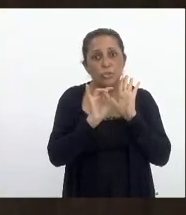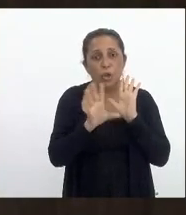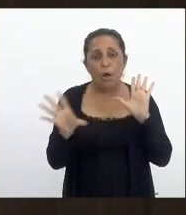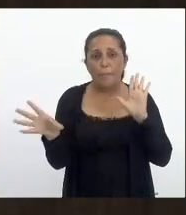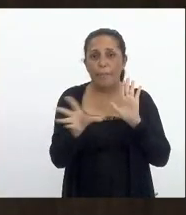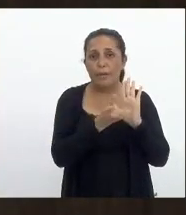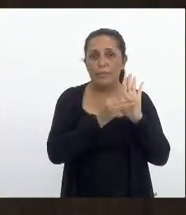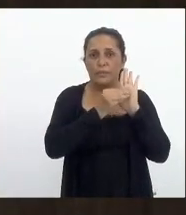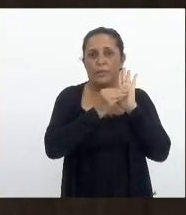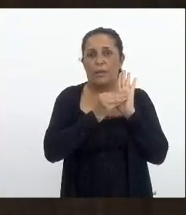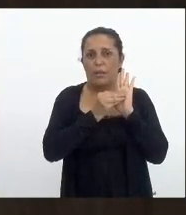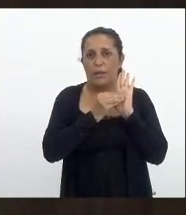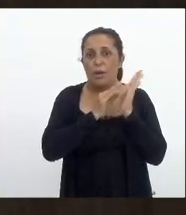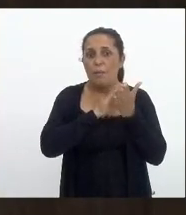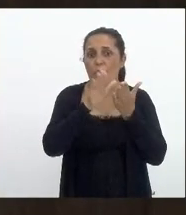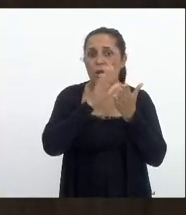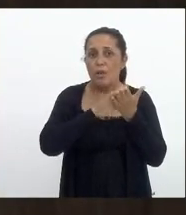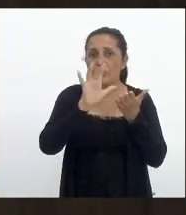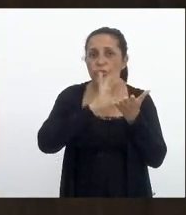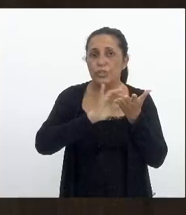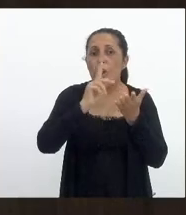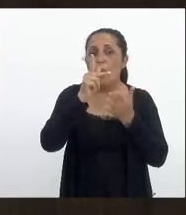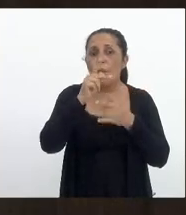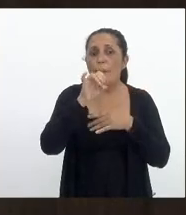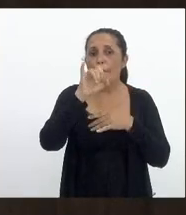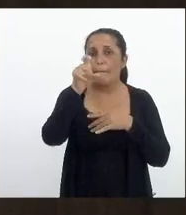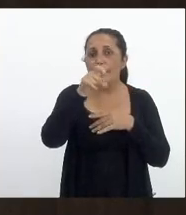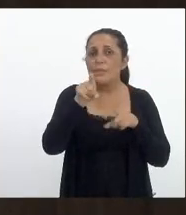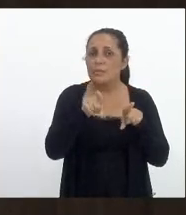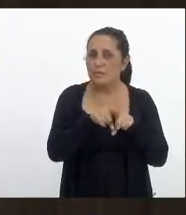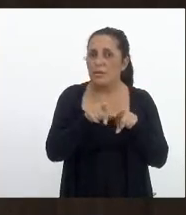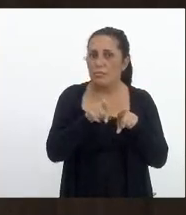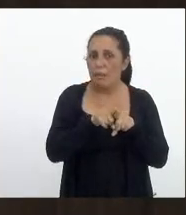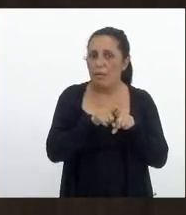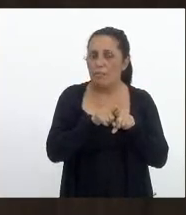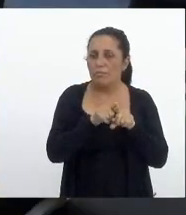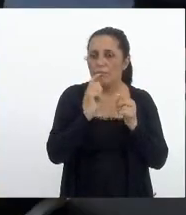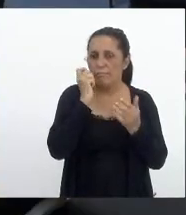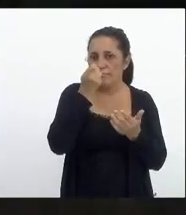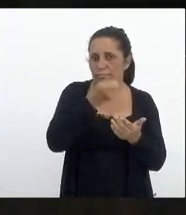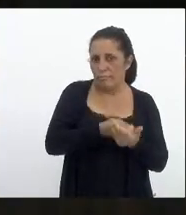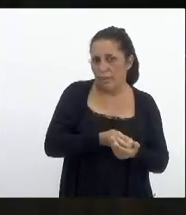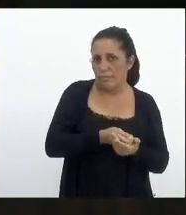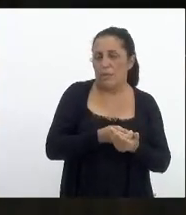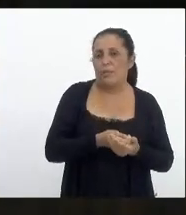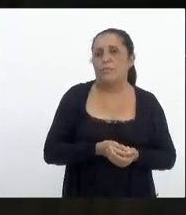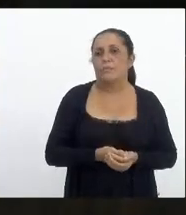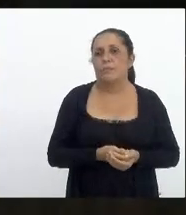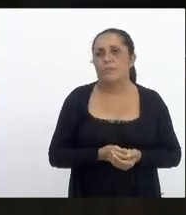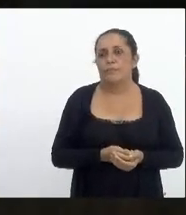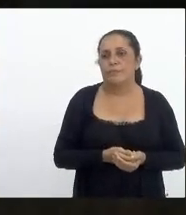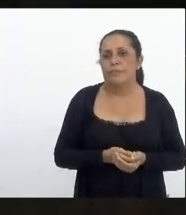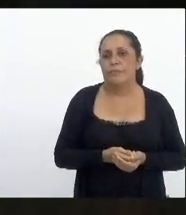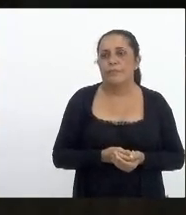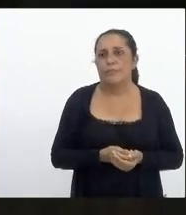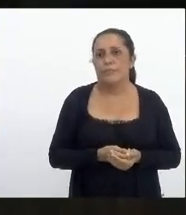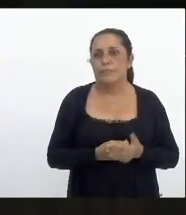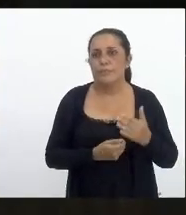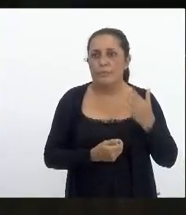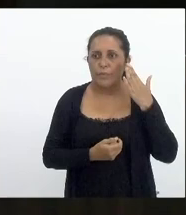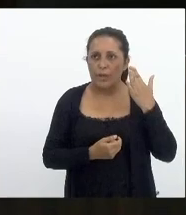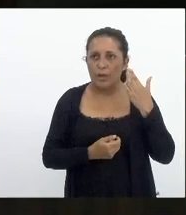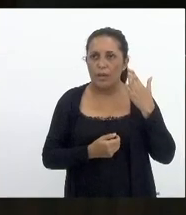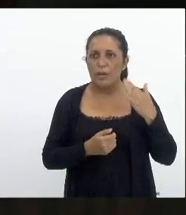acrescentar o boleto digital e o PIX como forma de pagamento Obrigada informação a